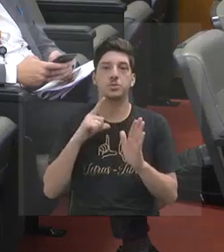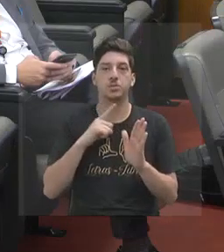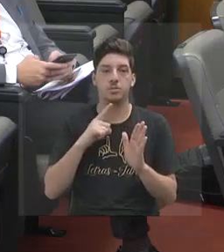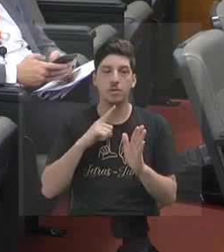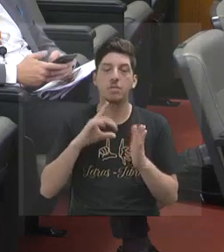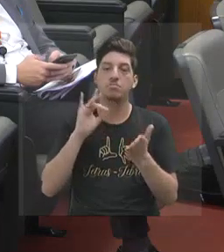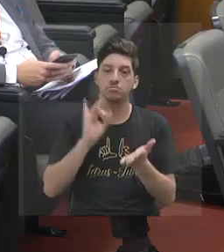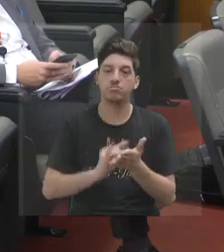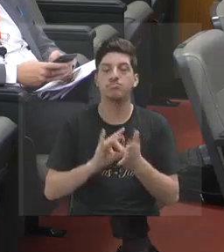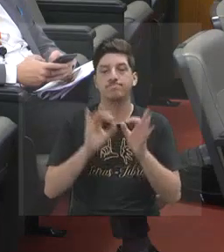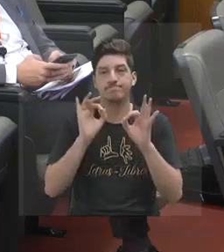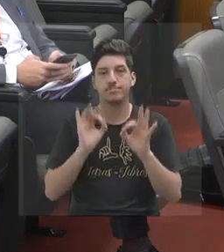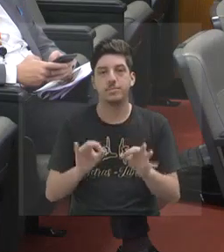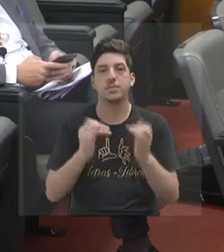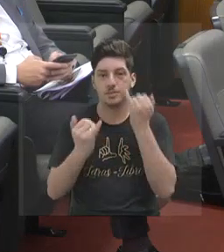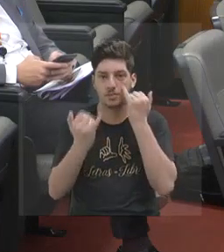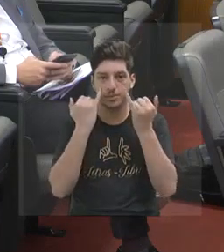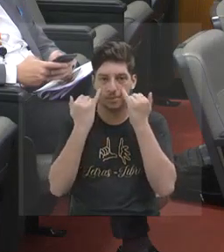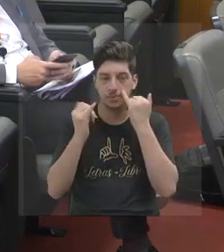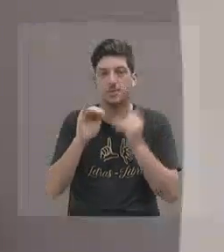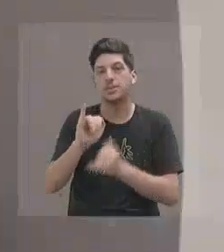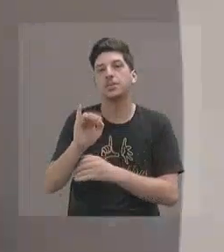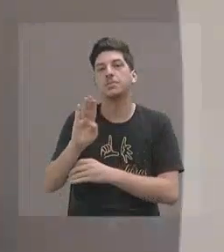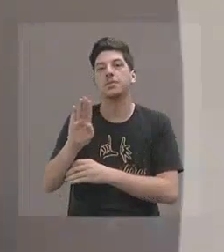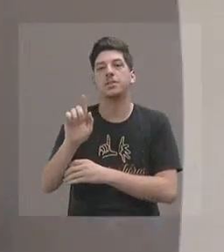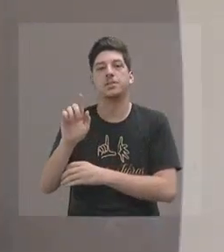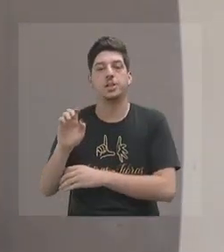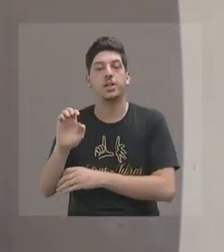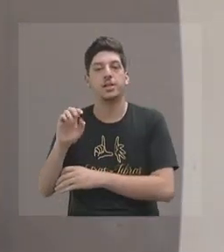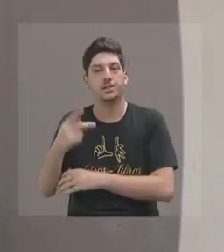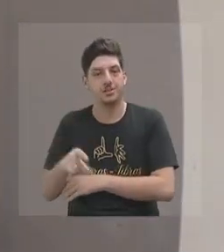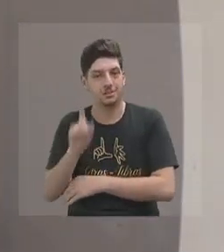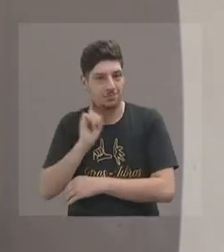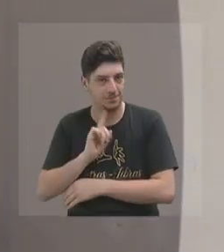confirma os dados do IBGE aqui dentro de Minas Gerais.